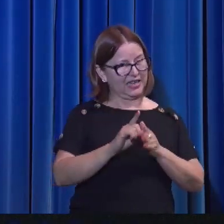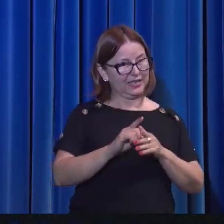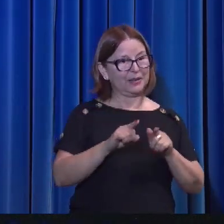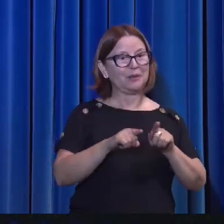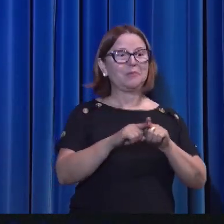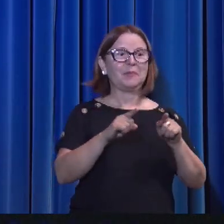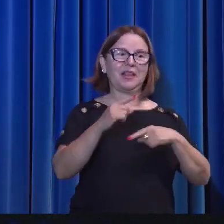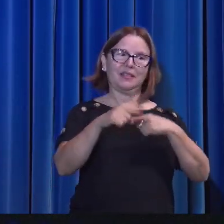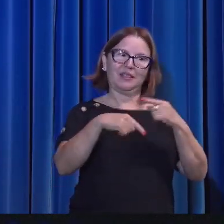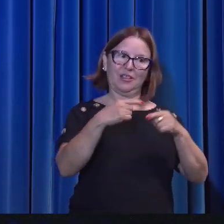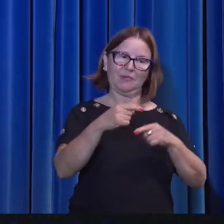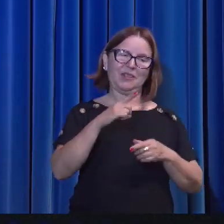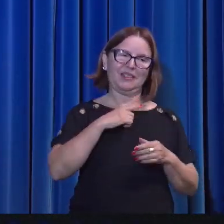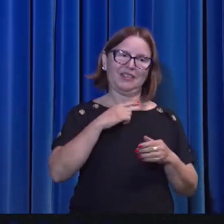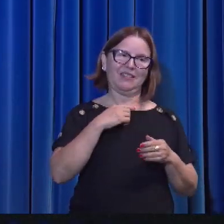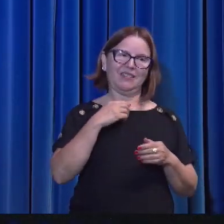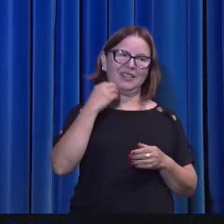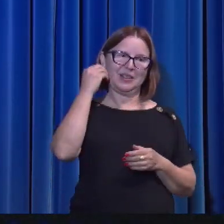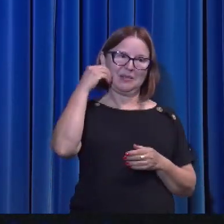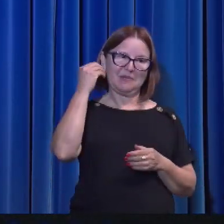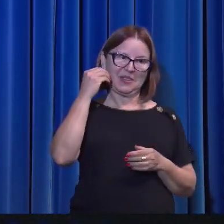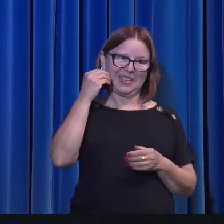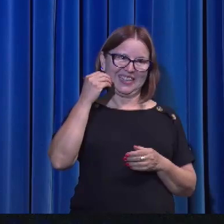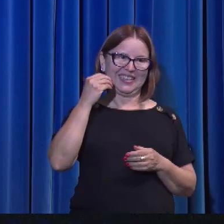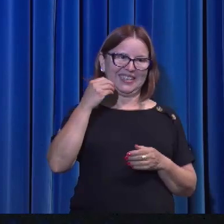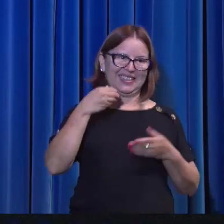experiência de novo nascimento.